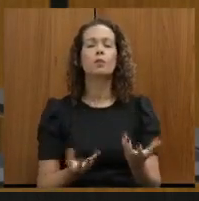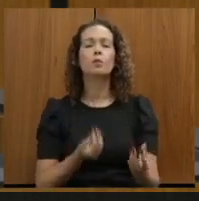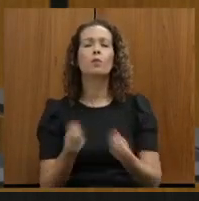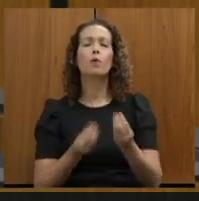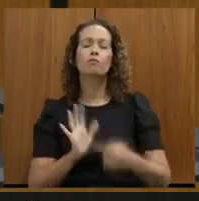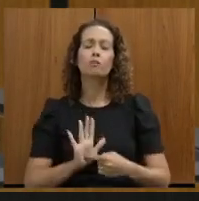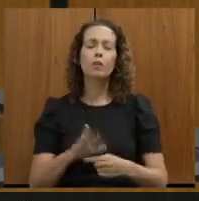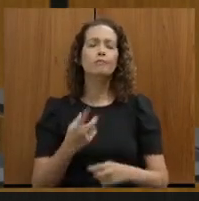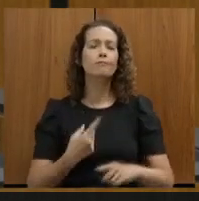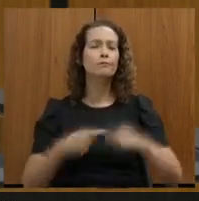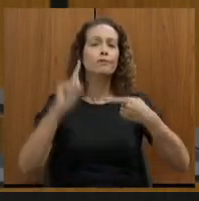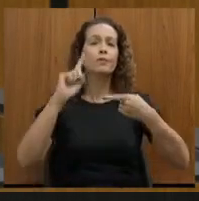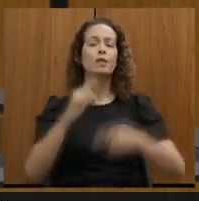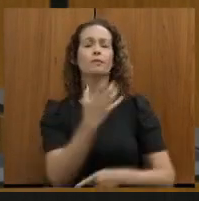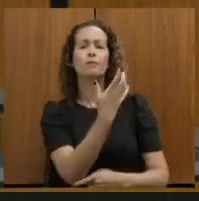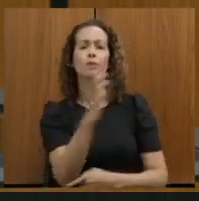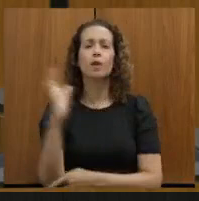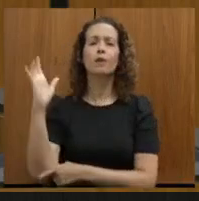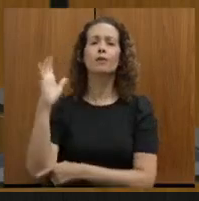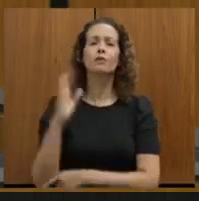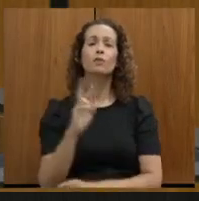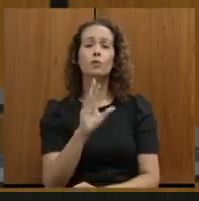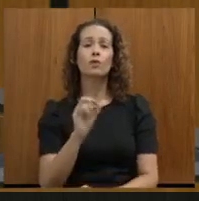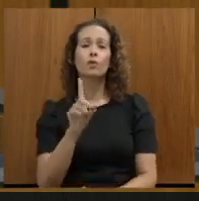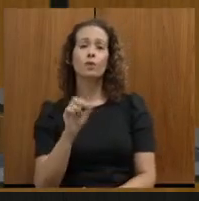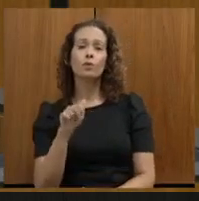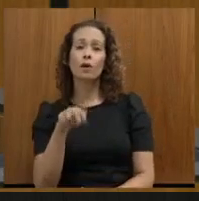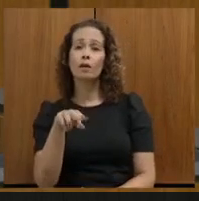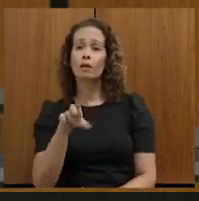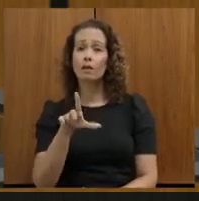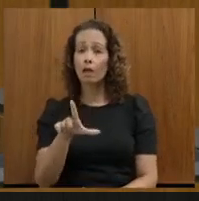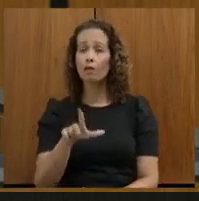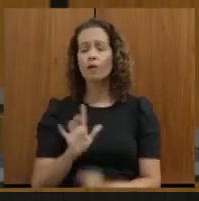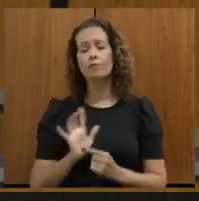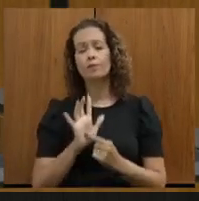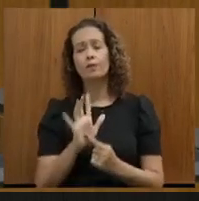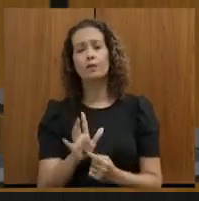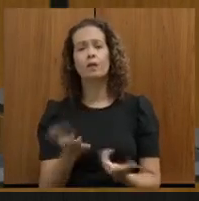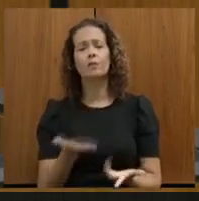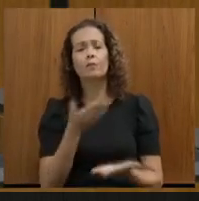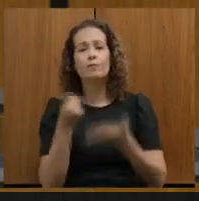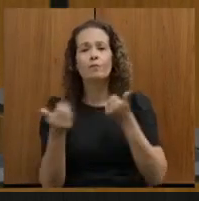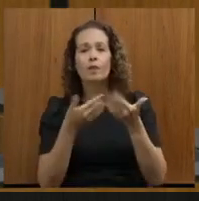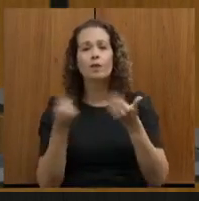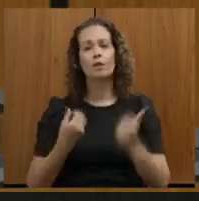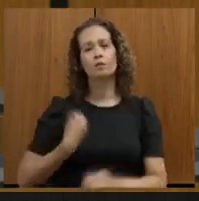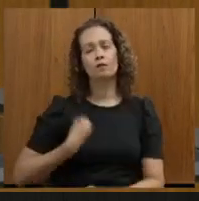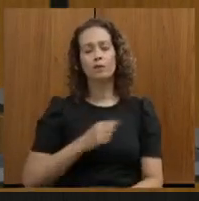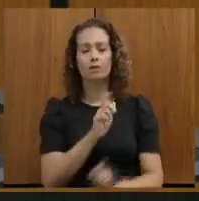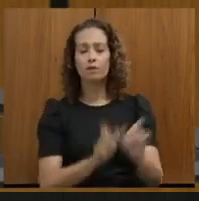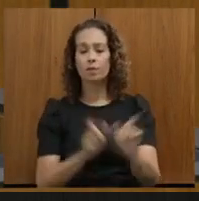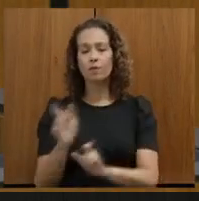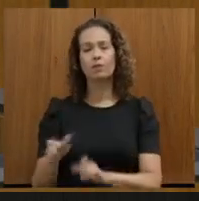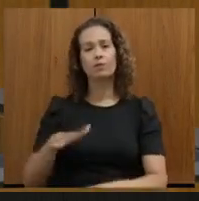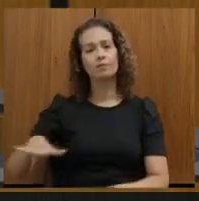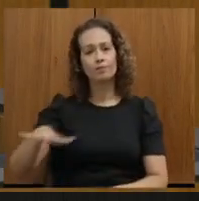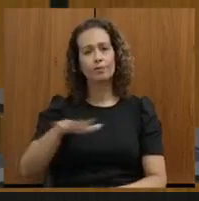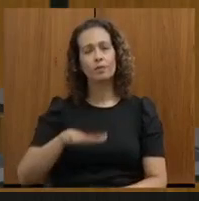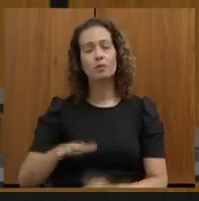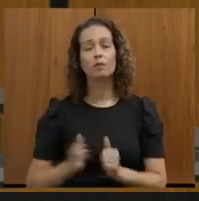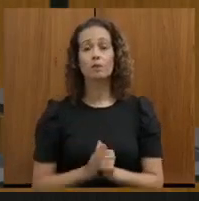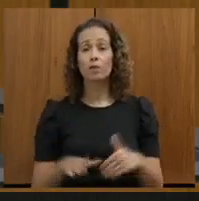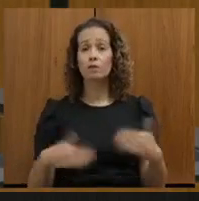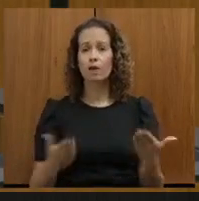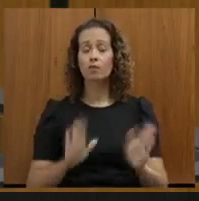que o Rodoanel trará na vida das pessoas aqui da região metropolitana. Então, é fazer essa solicitação para que nós possamos